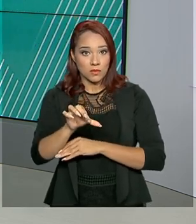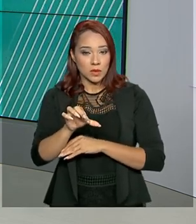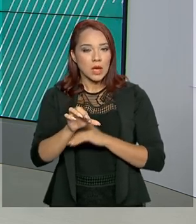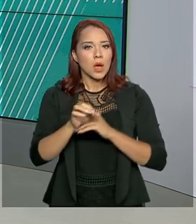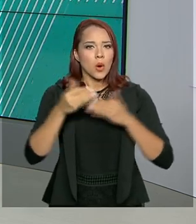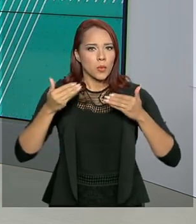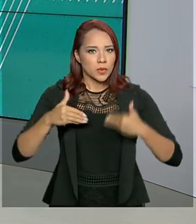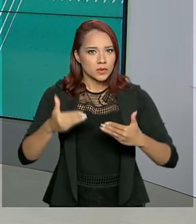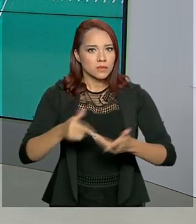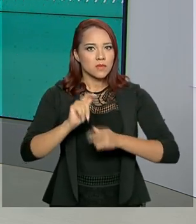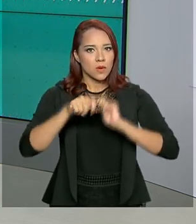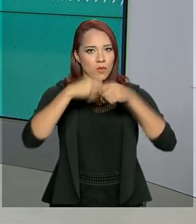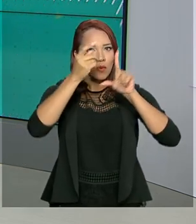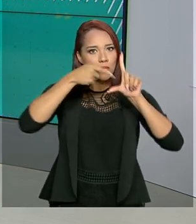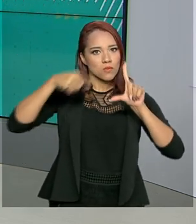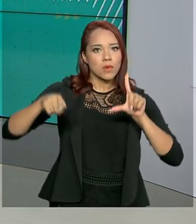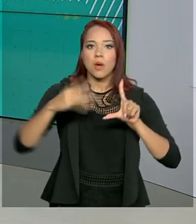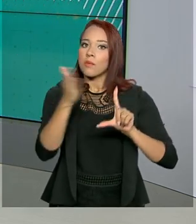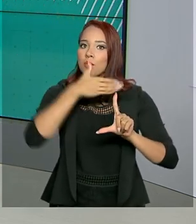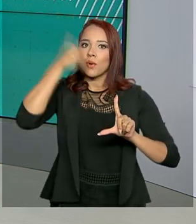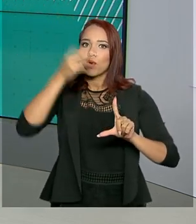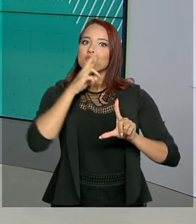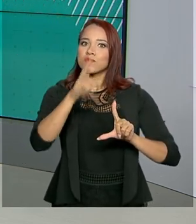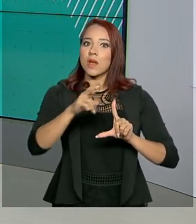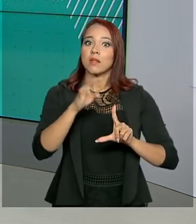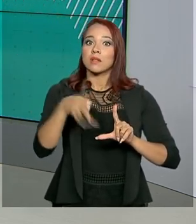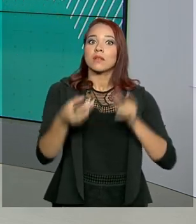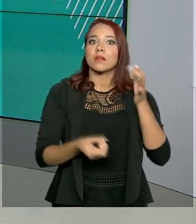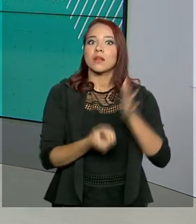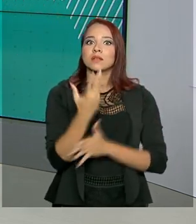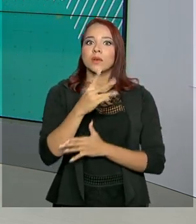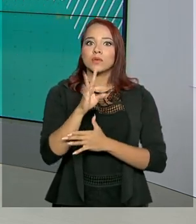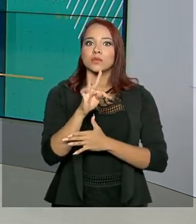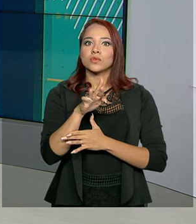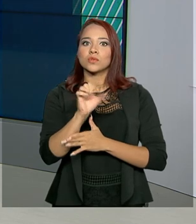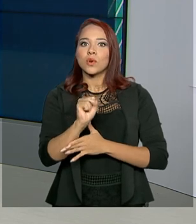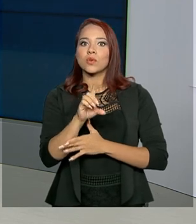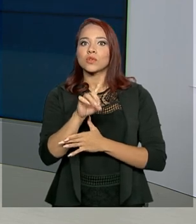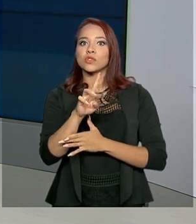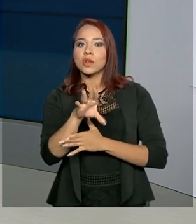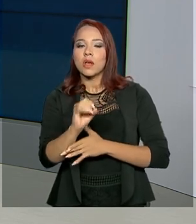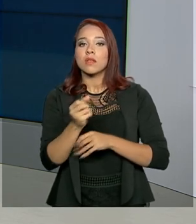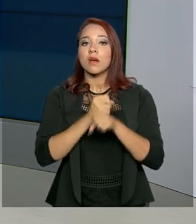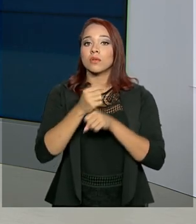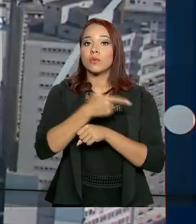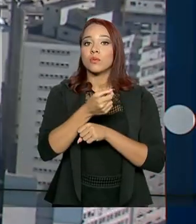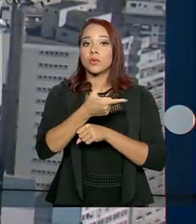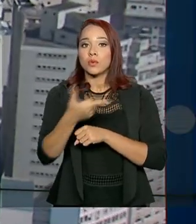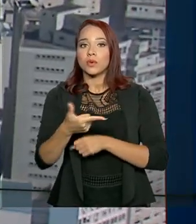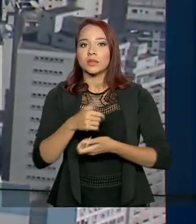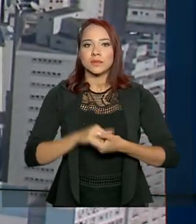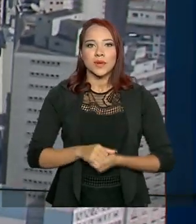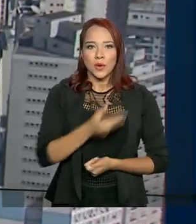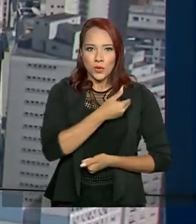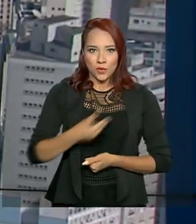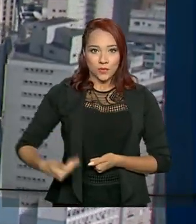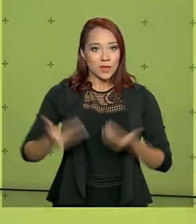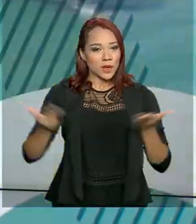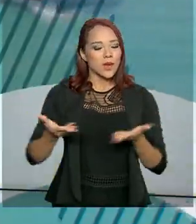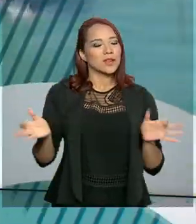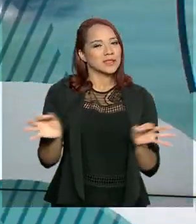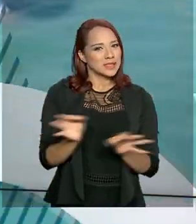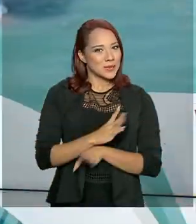Segundo o Ministério da Economia, foi o melhor resultado desde a criação do Tesouro Direto em 2002. O Governo Agora